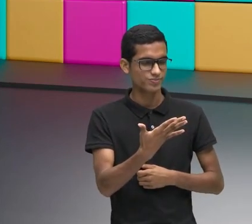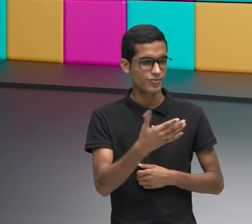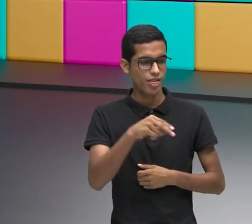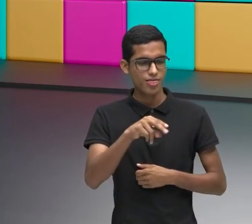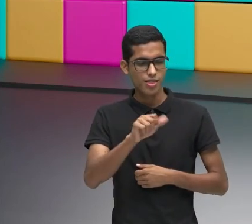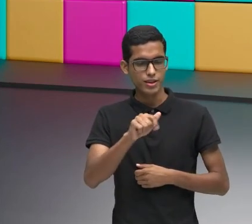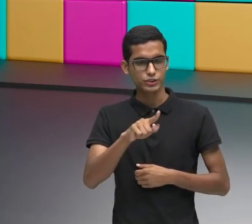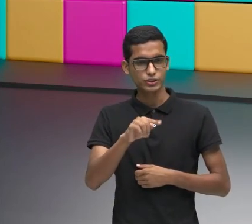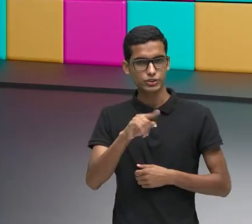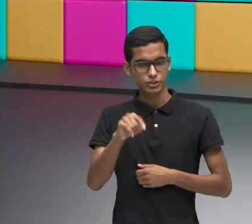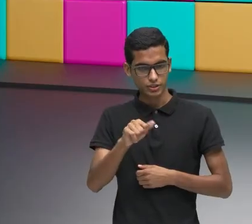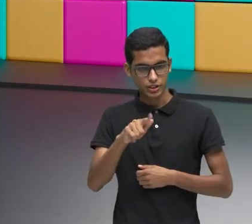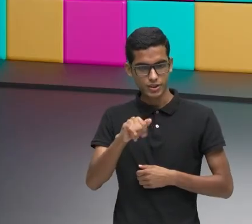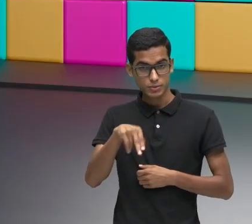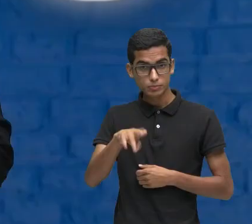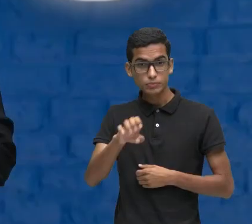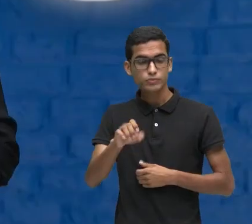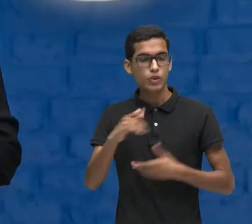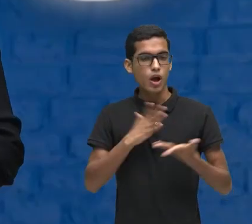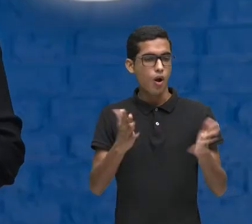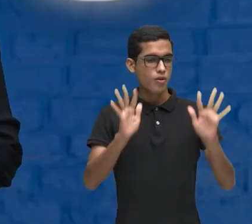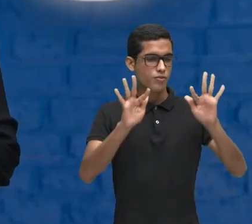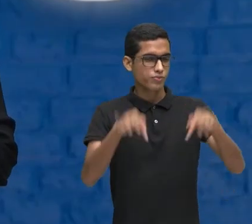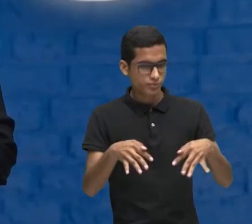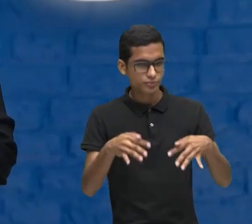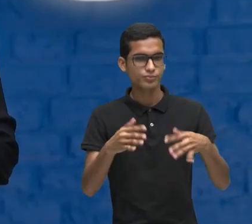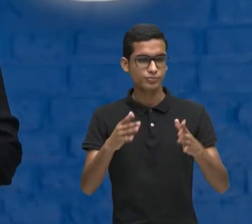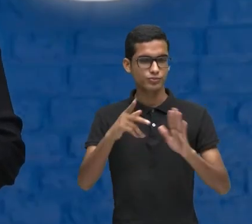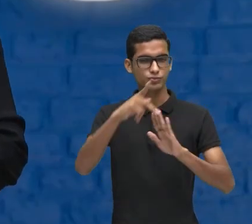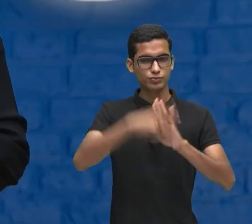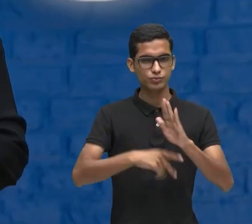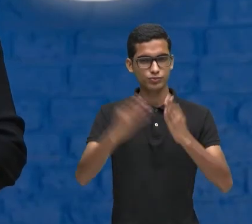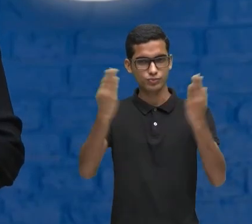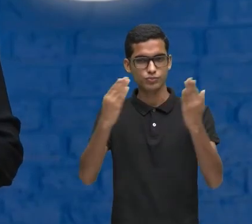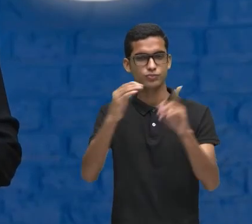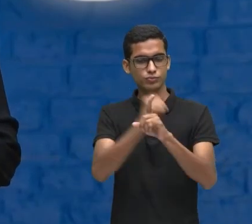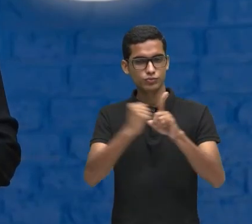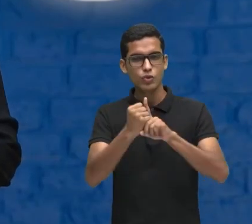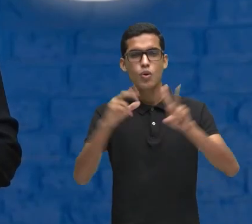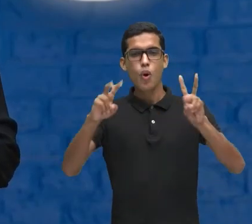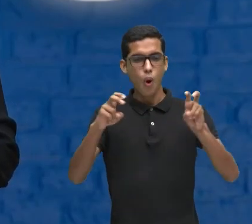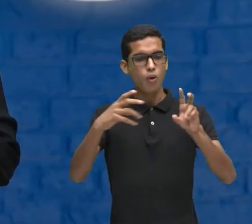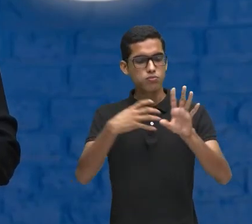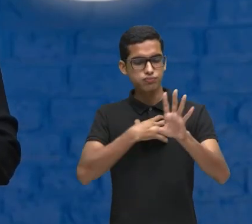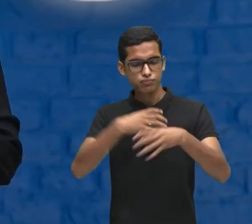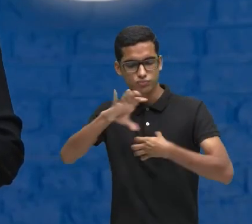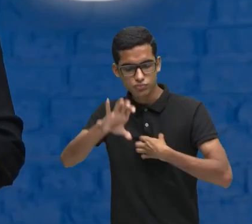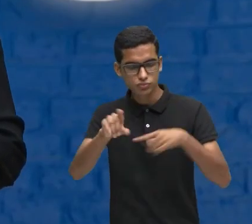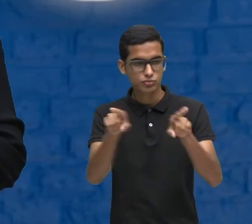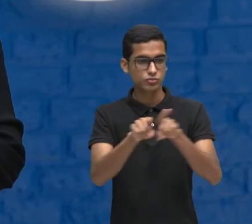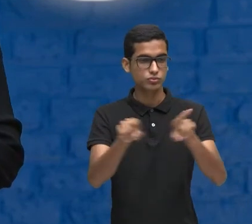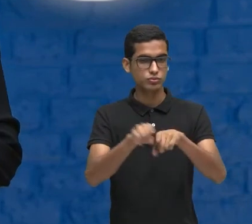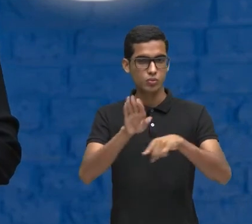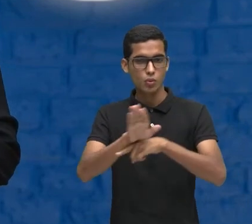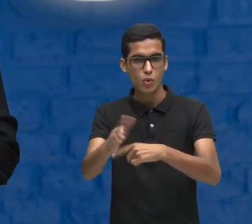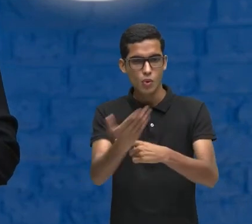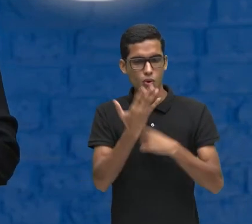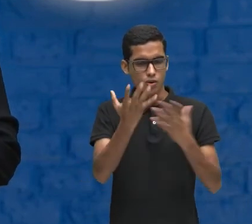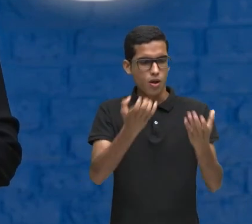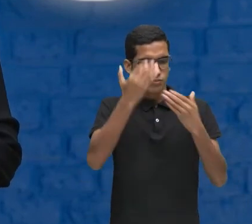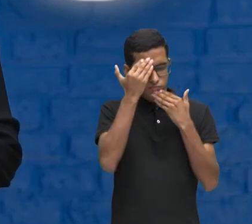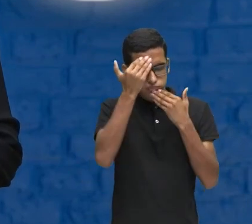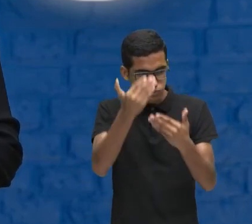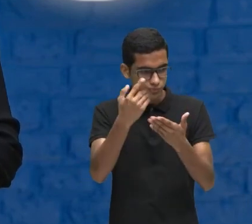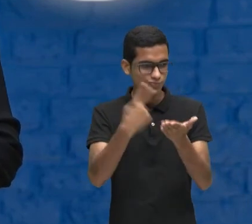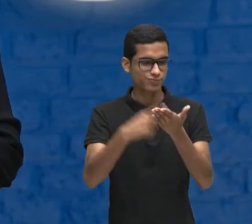Agora nos Finalizando aqui a nossa conversa de hoje Sobre empatia e cooperação Quero agradecer O